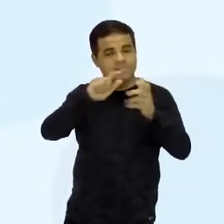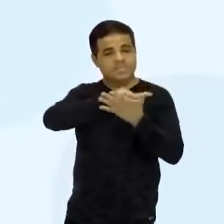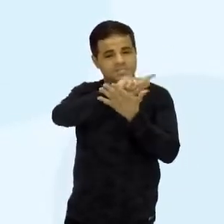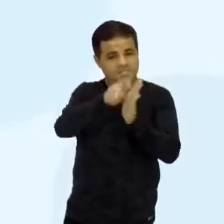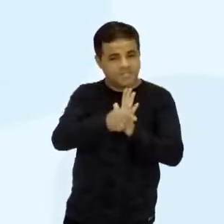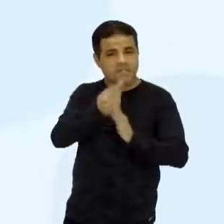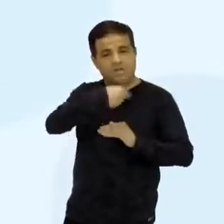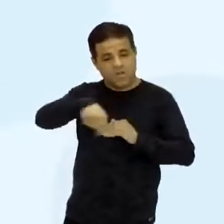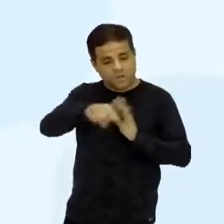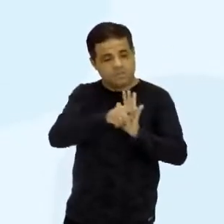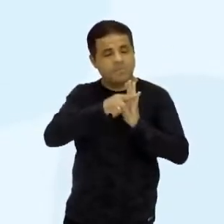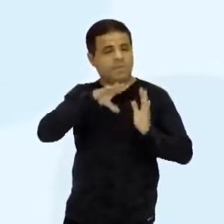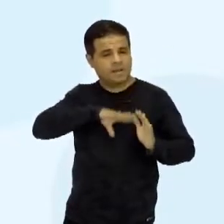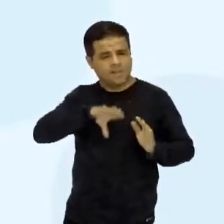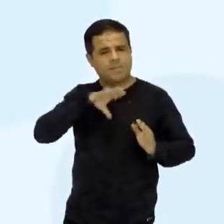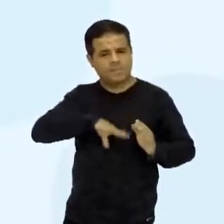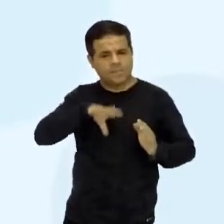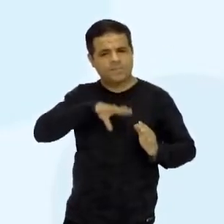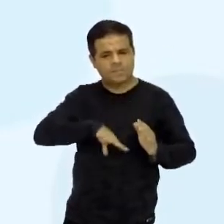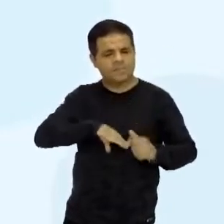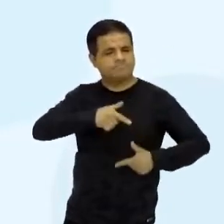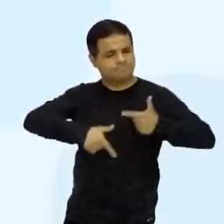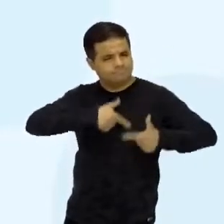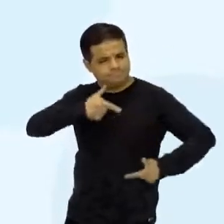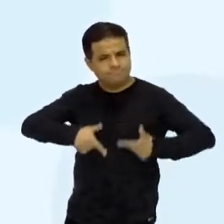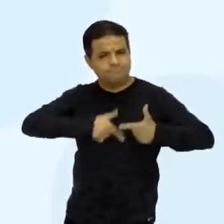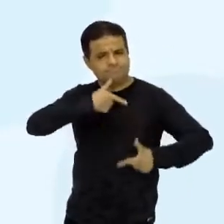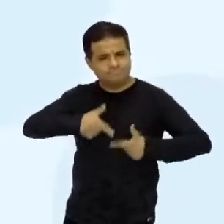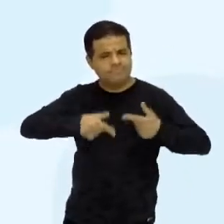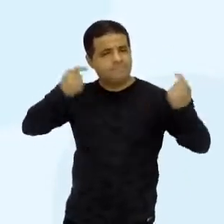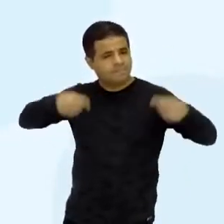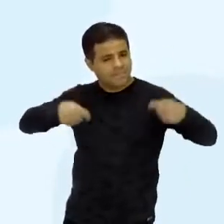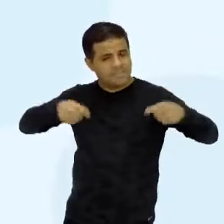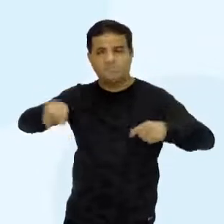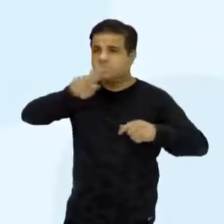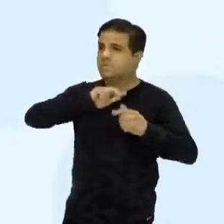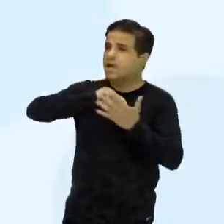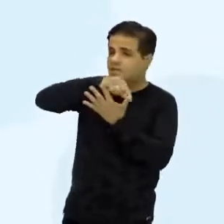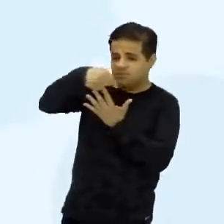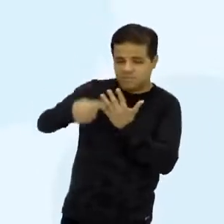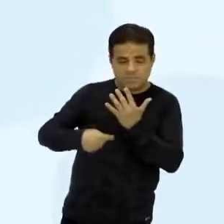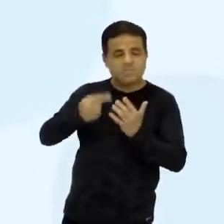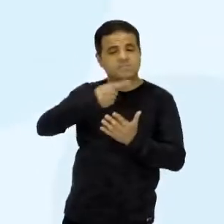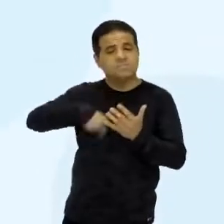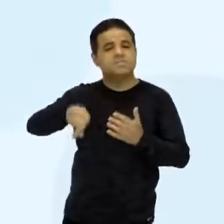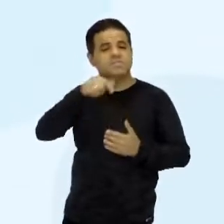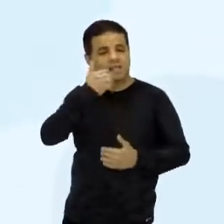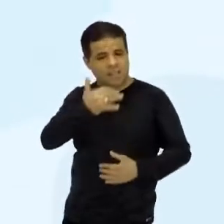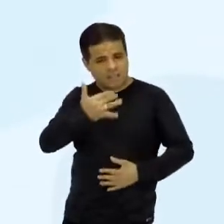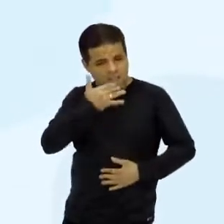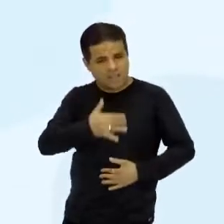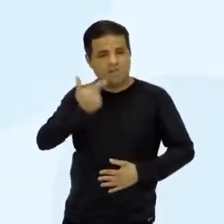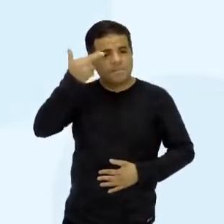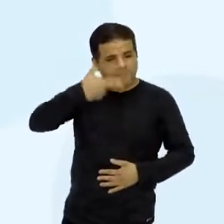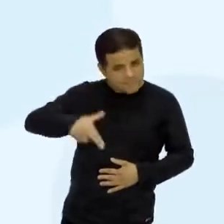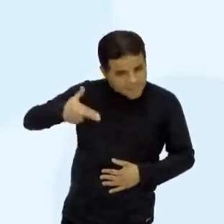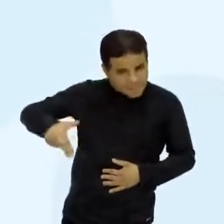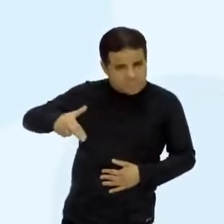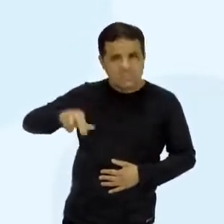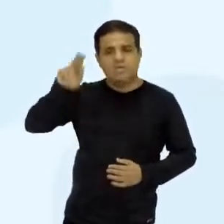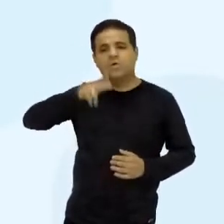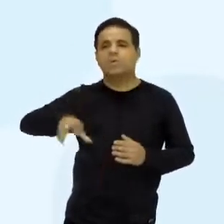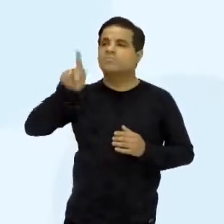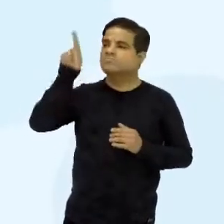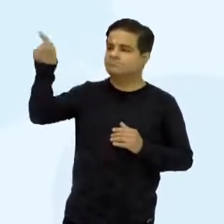da nossa língua portuguesa, né? A língua trabalha assim. Então, eu preciso usar esses articuladores da nossa língua. Então, pra não repetir, eu